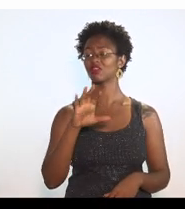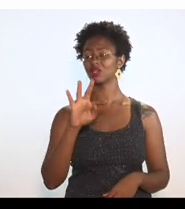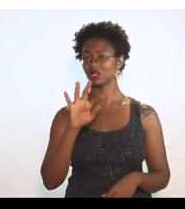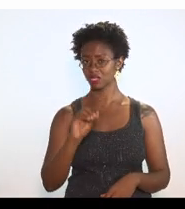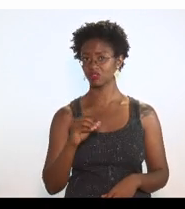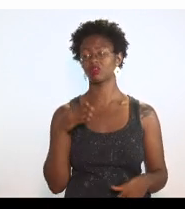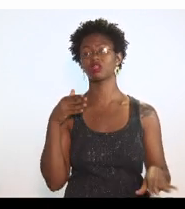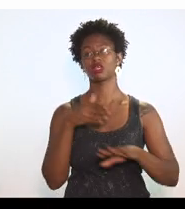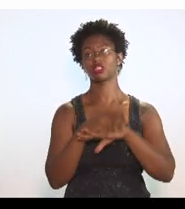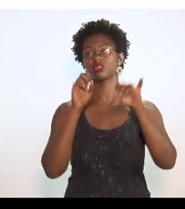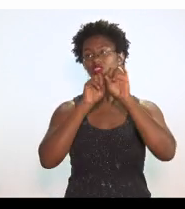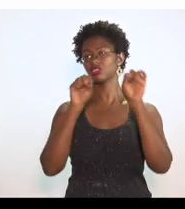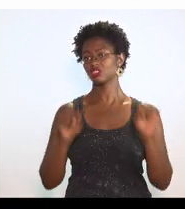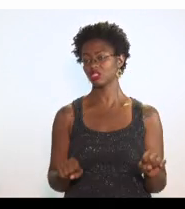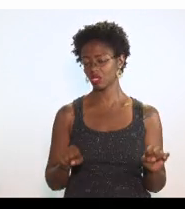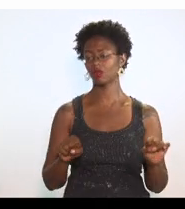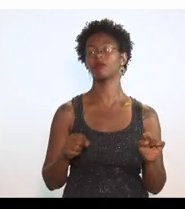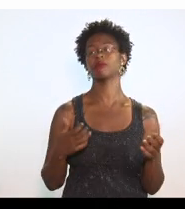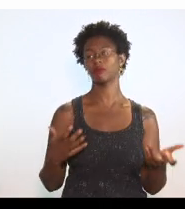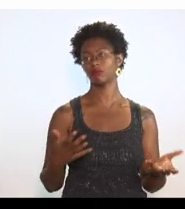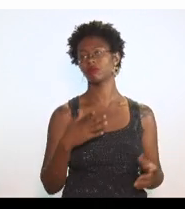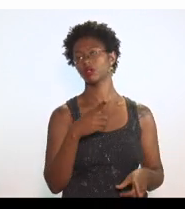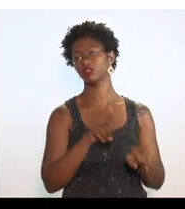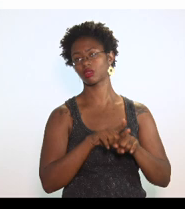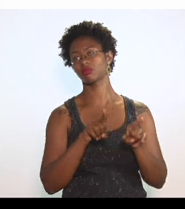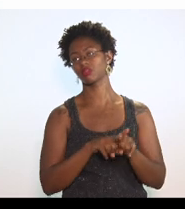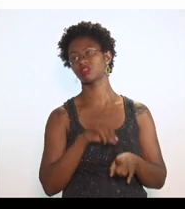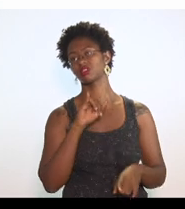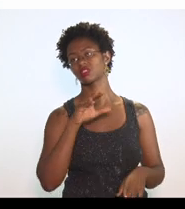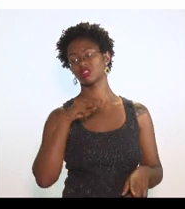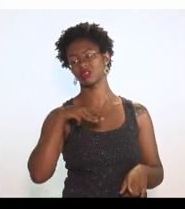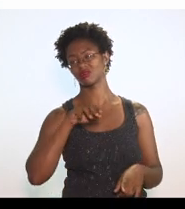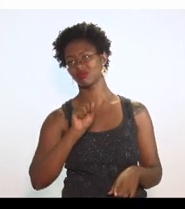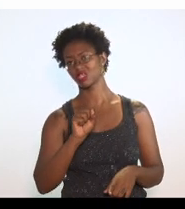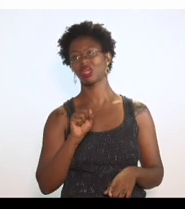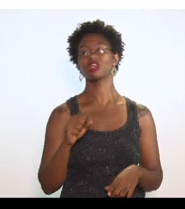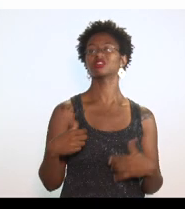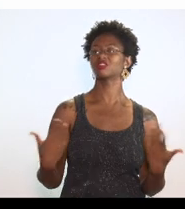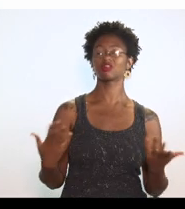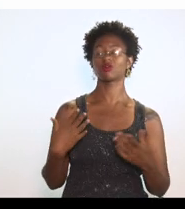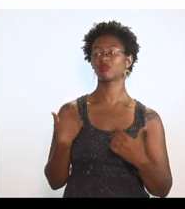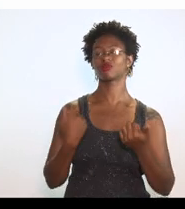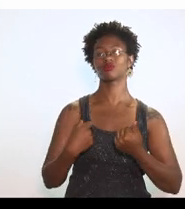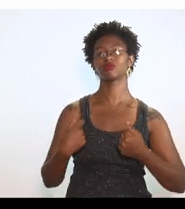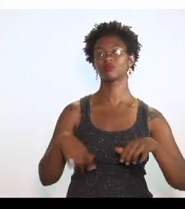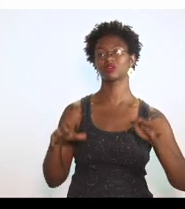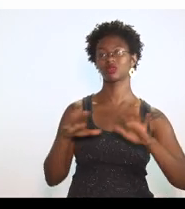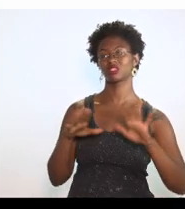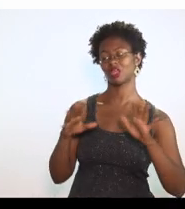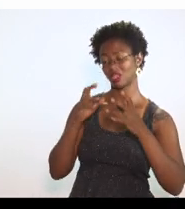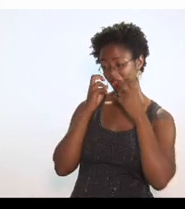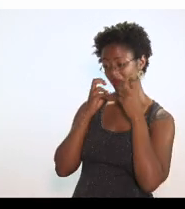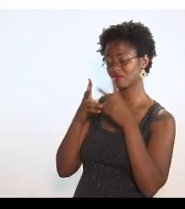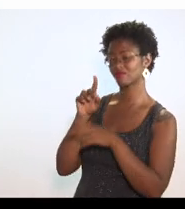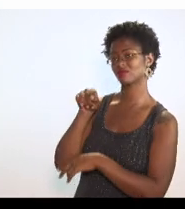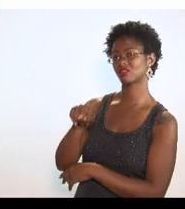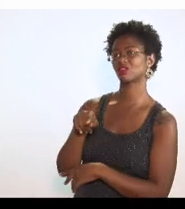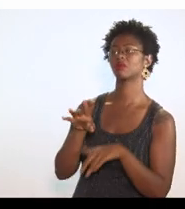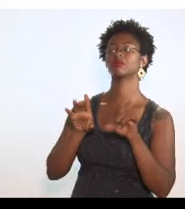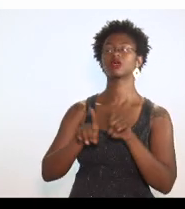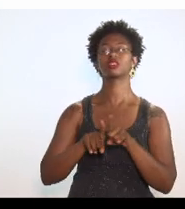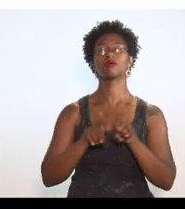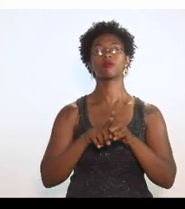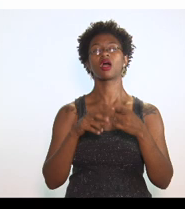na sistemática de débito e crédito, a apuração do CMS devido. Então, a gente entende que não tem porquê ter essa previsão. Em relação às emendas